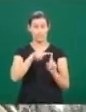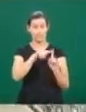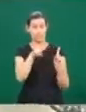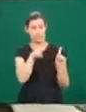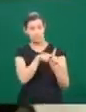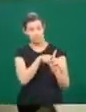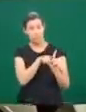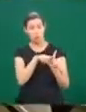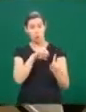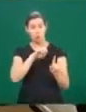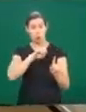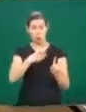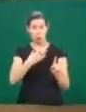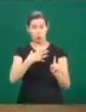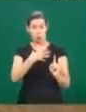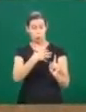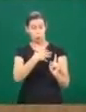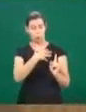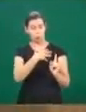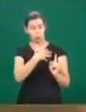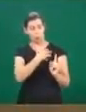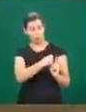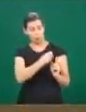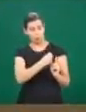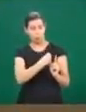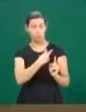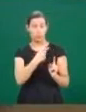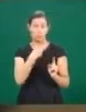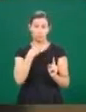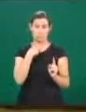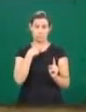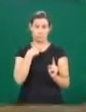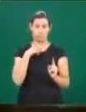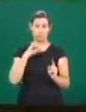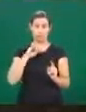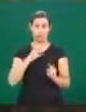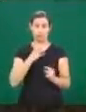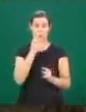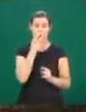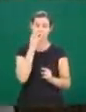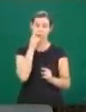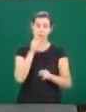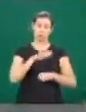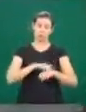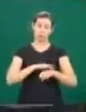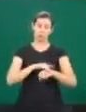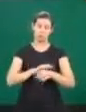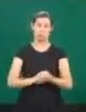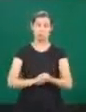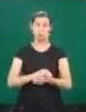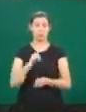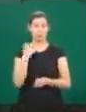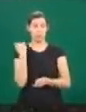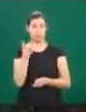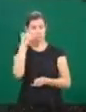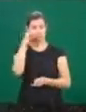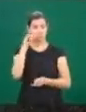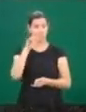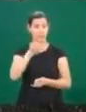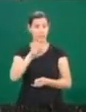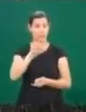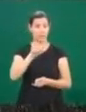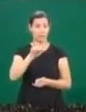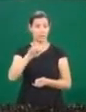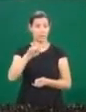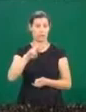fêmeas no período de gestação e lactação, ou pets doentes. A campanha é importante para prevenir e fazer o